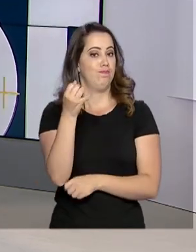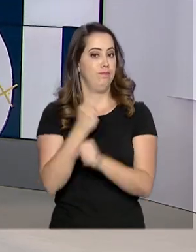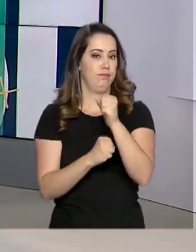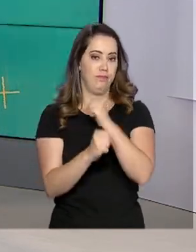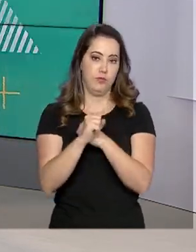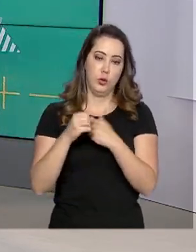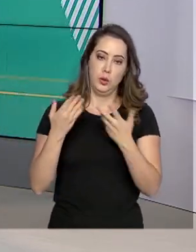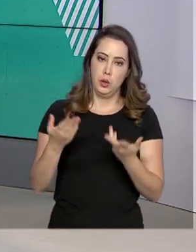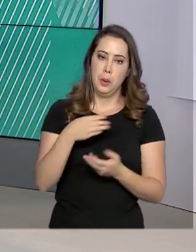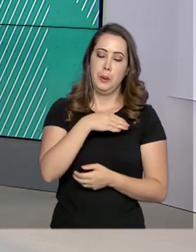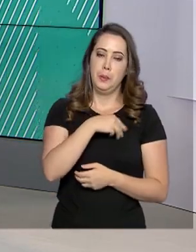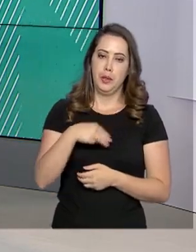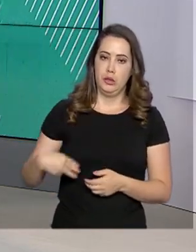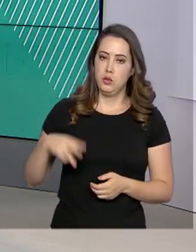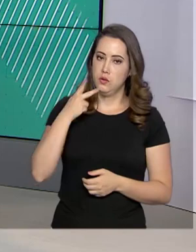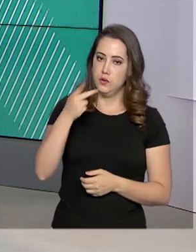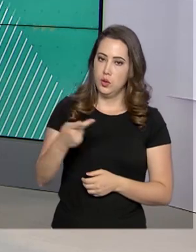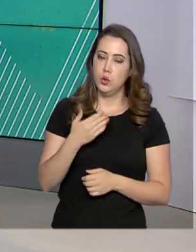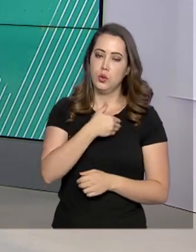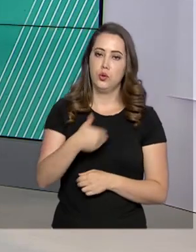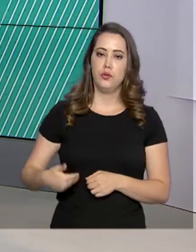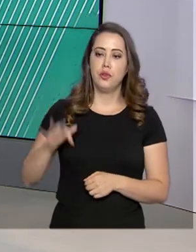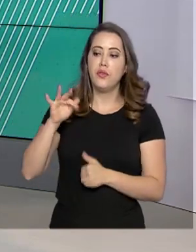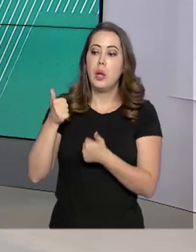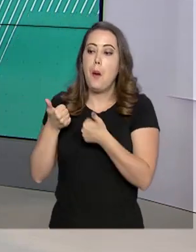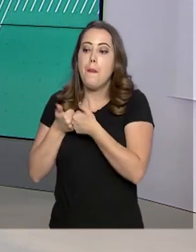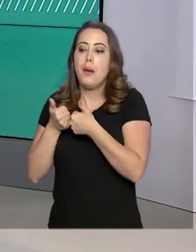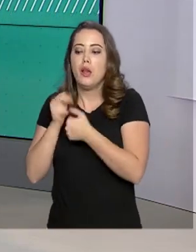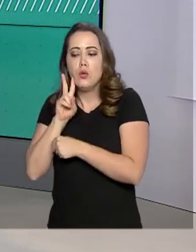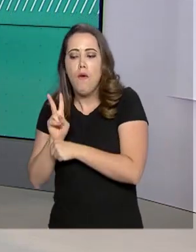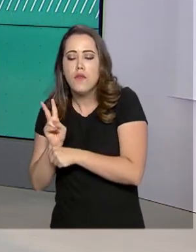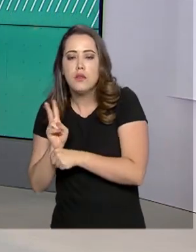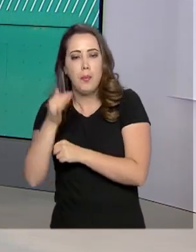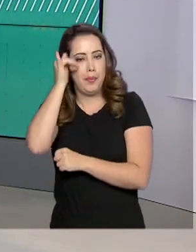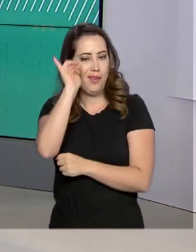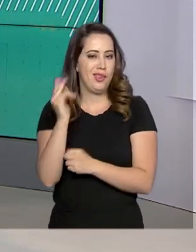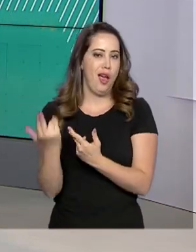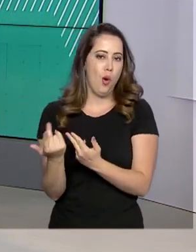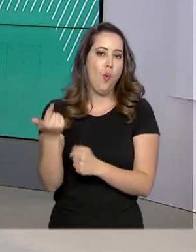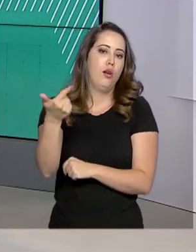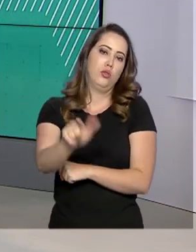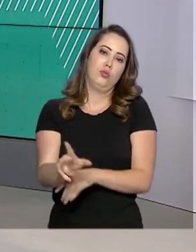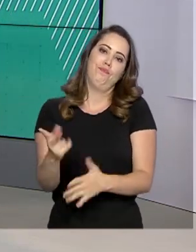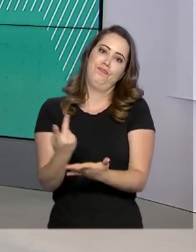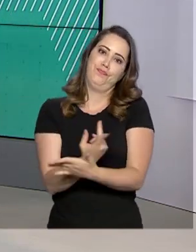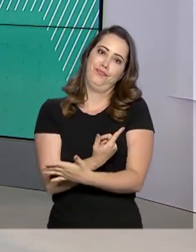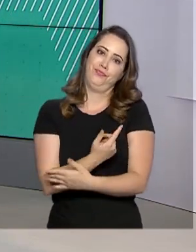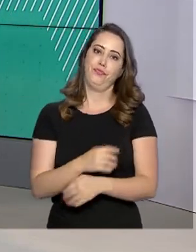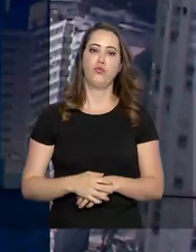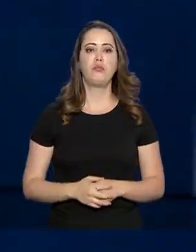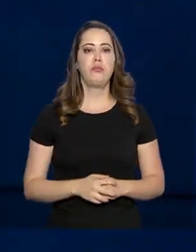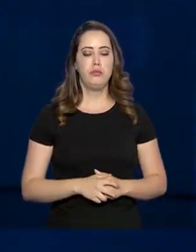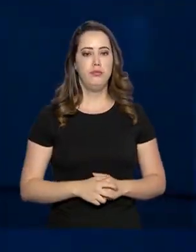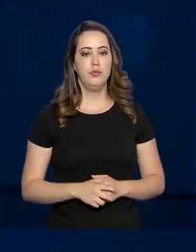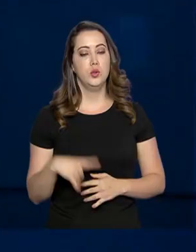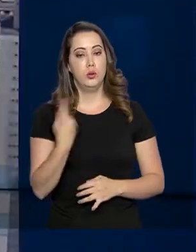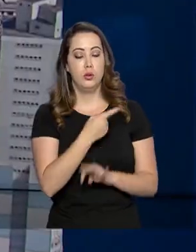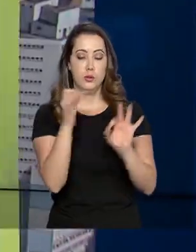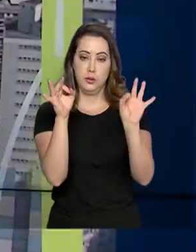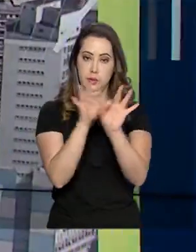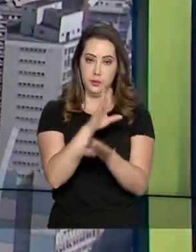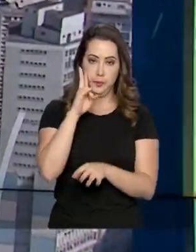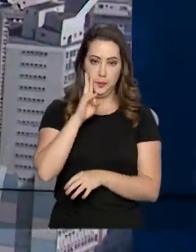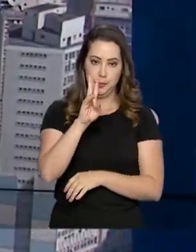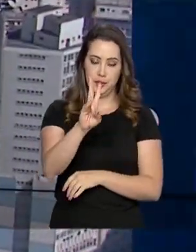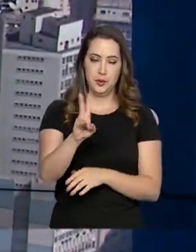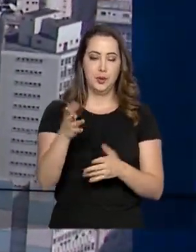governo federal está acompanhando tudo de perto para evitar que tragédias como a de Brumadinho voltem a acontecer. E nós ficamos